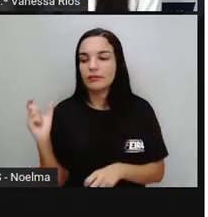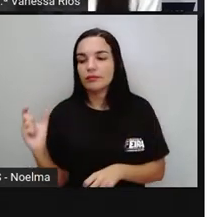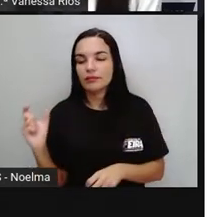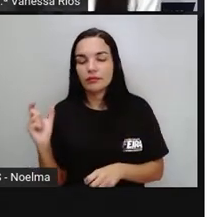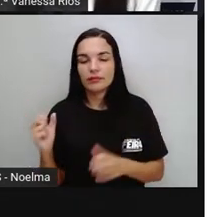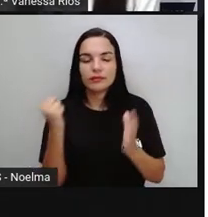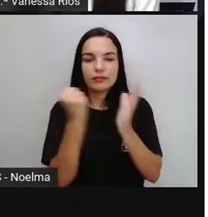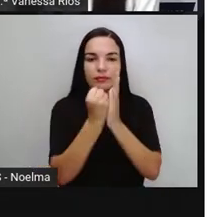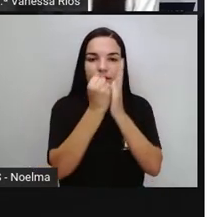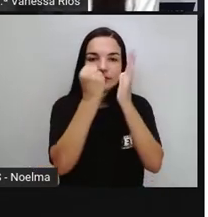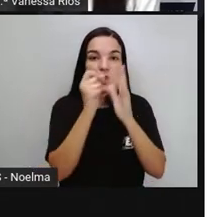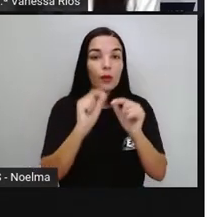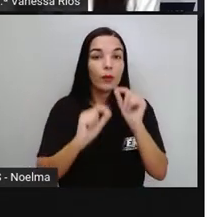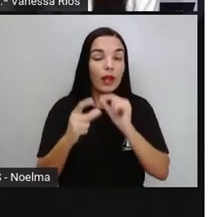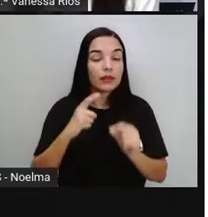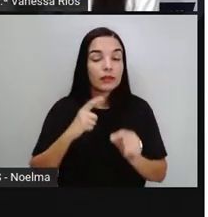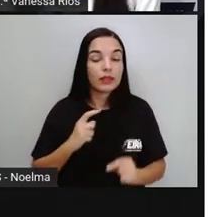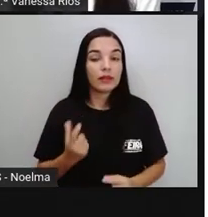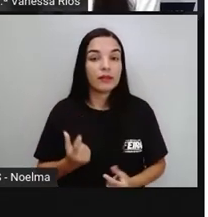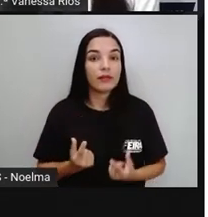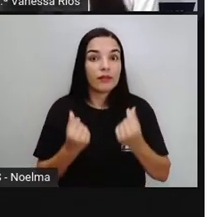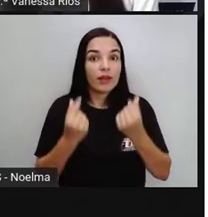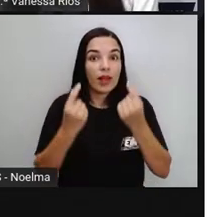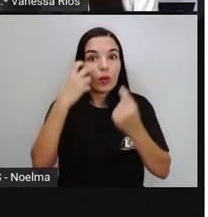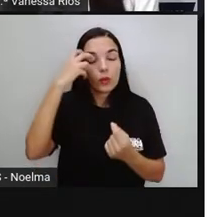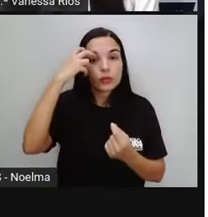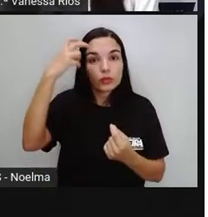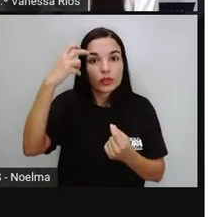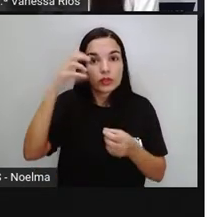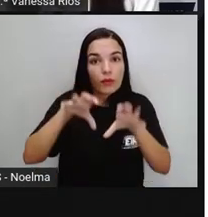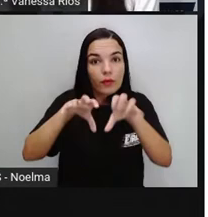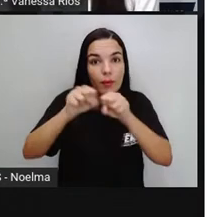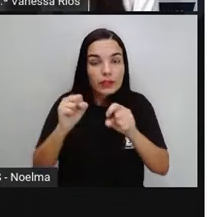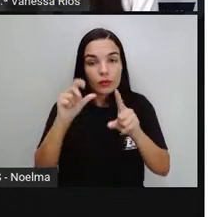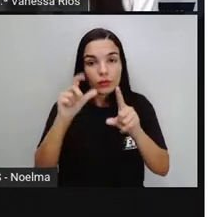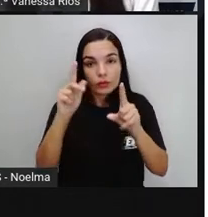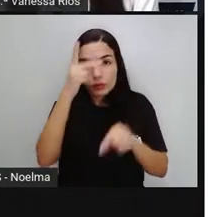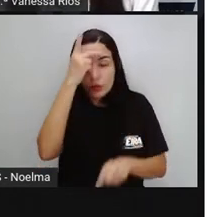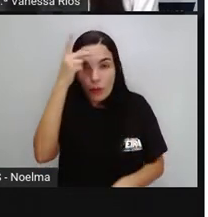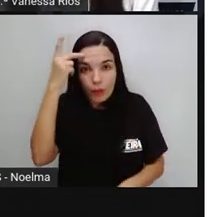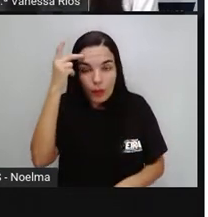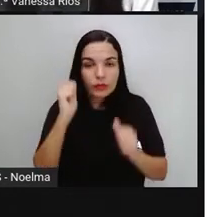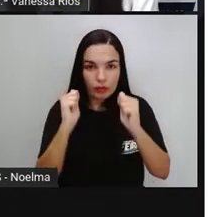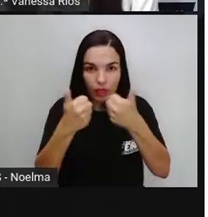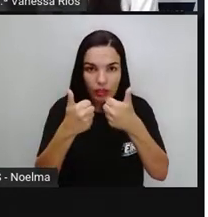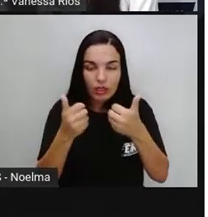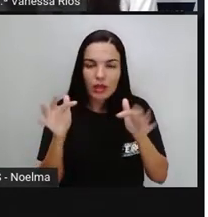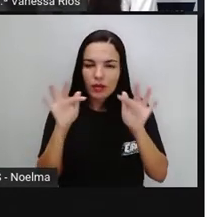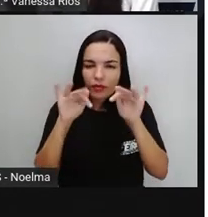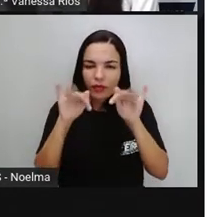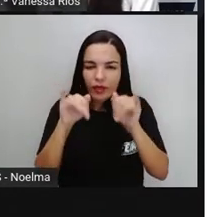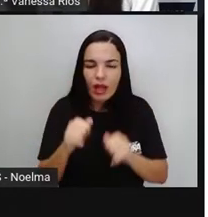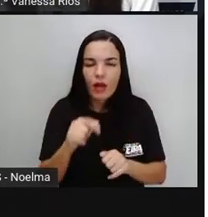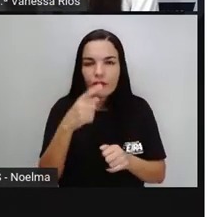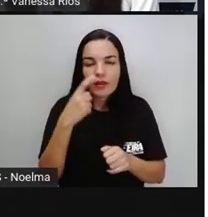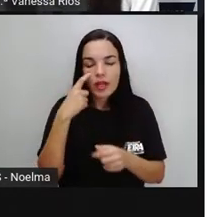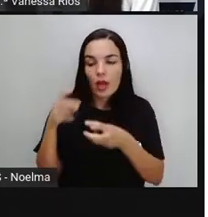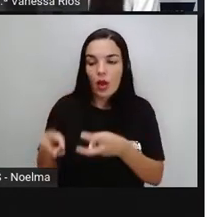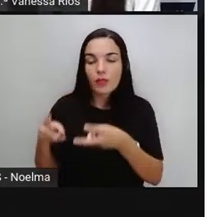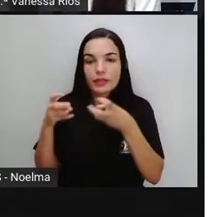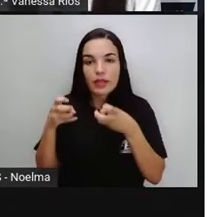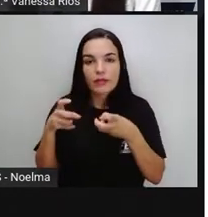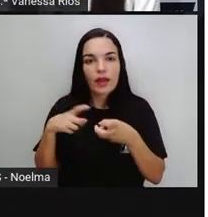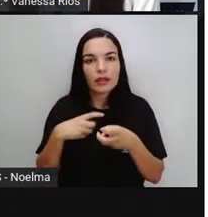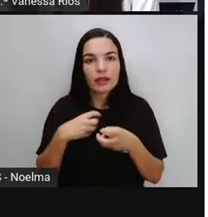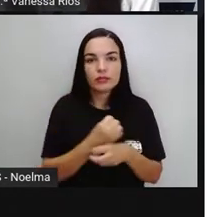aqueles bens de valores culturais para a formação de um povo. E aí, no final, gente vai observar que